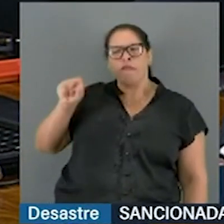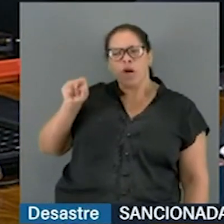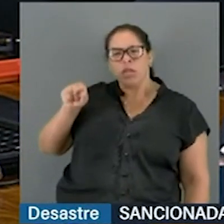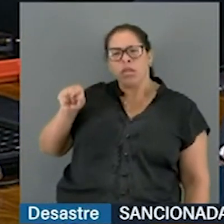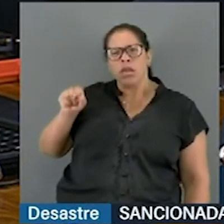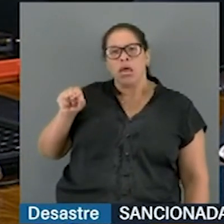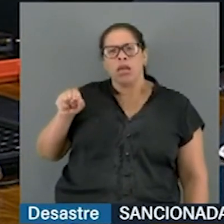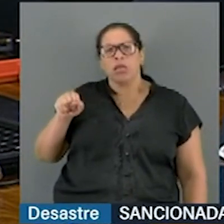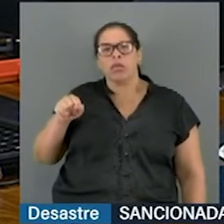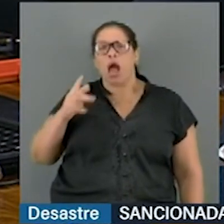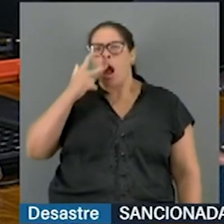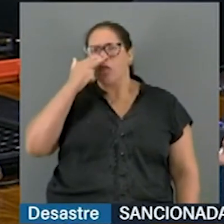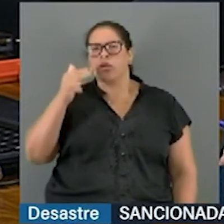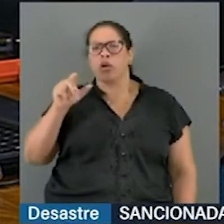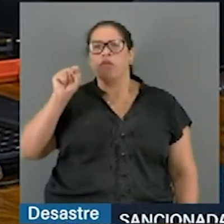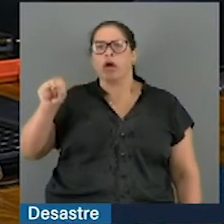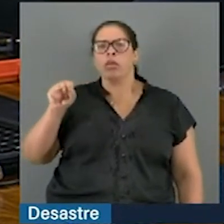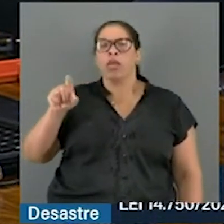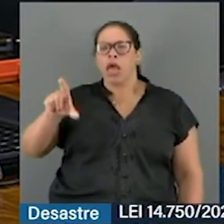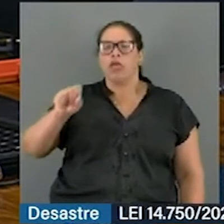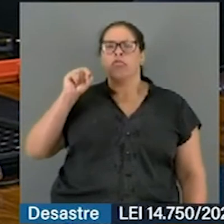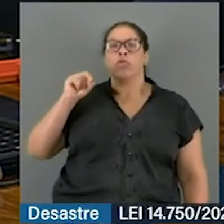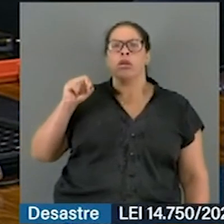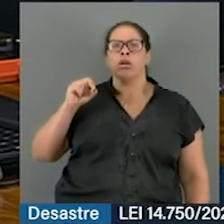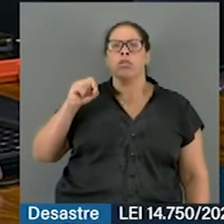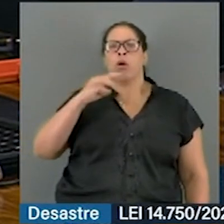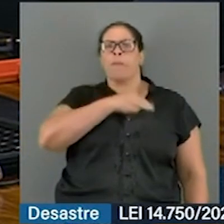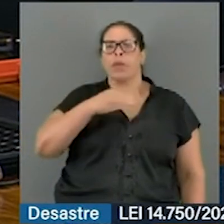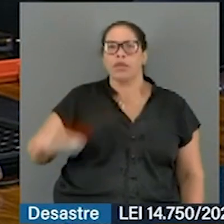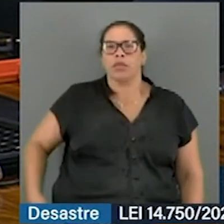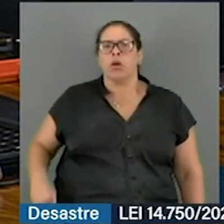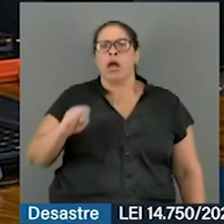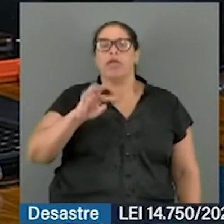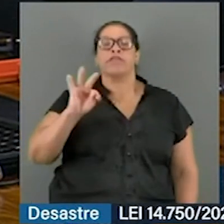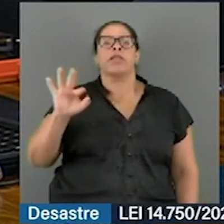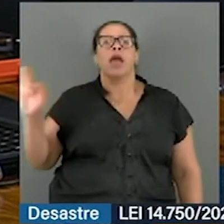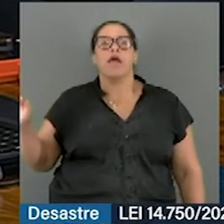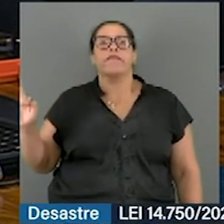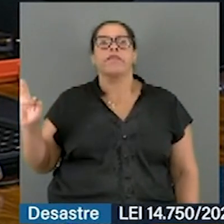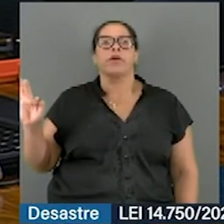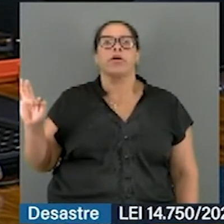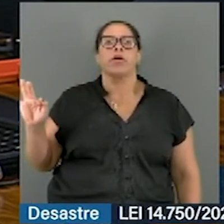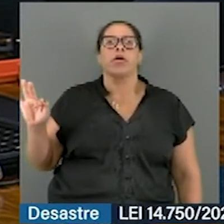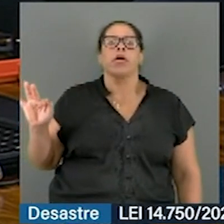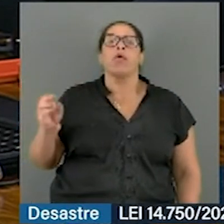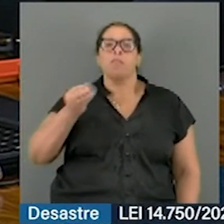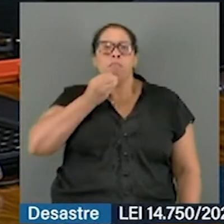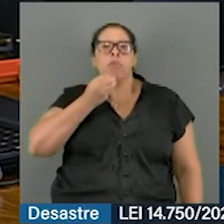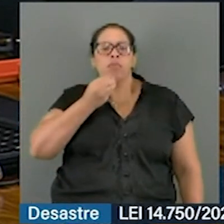você, o você acha de você ser um indicado para o Supremo Tribunal Federal, já que se discutia que a indicação fosse